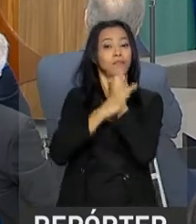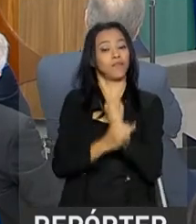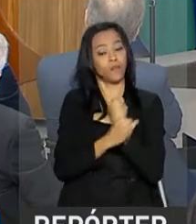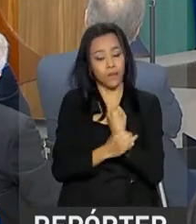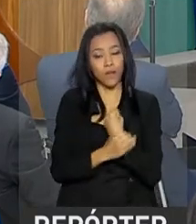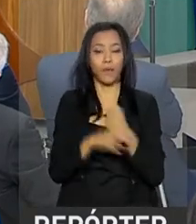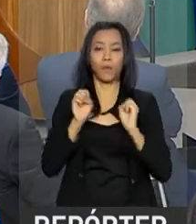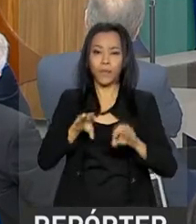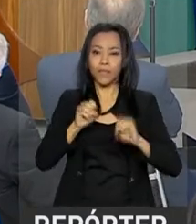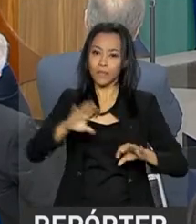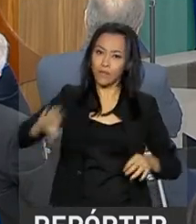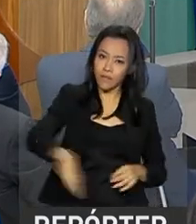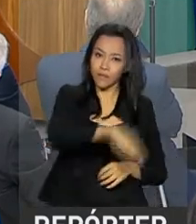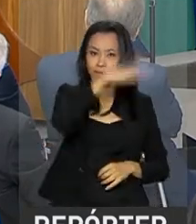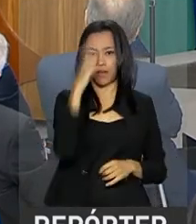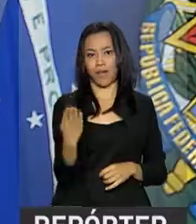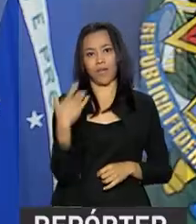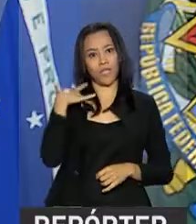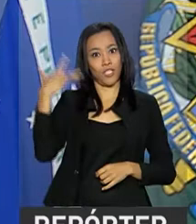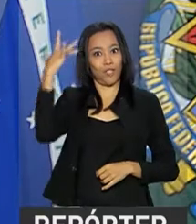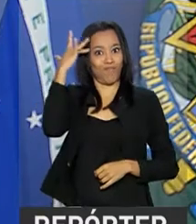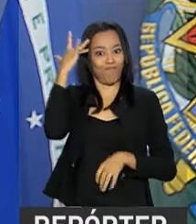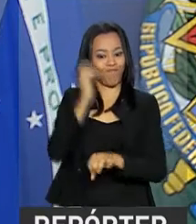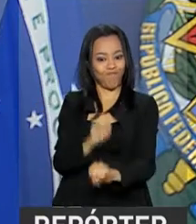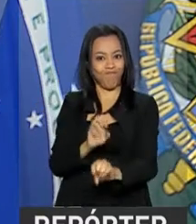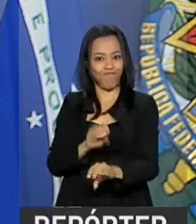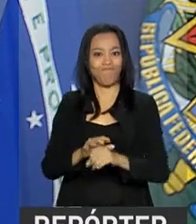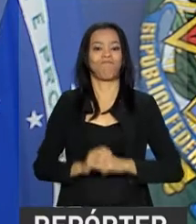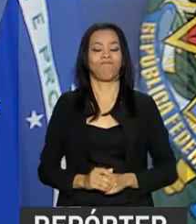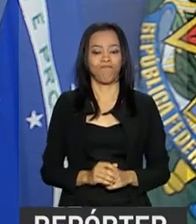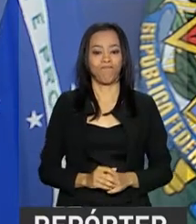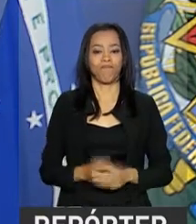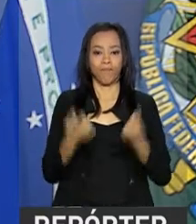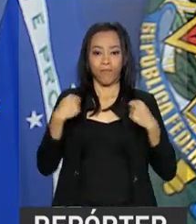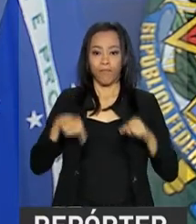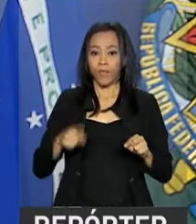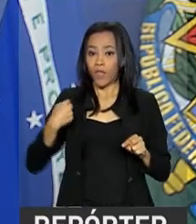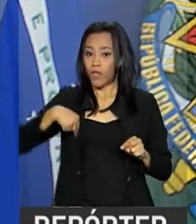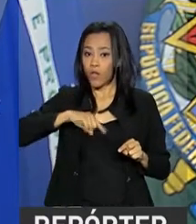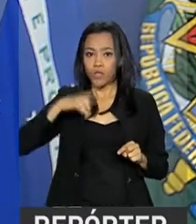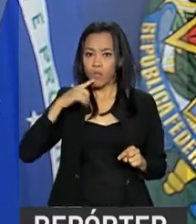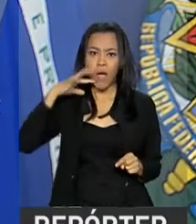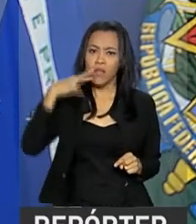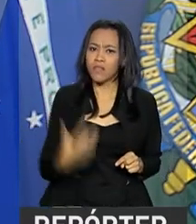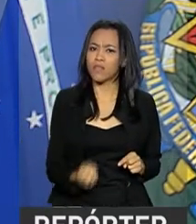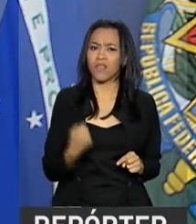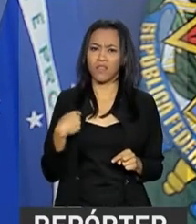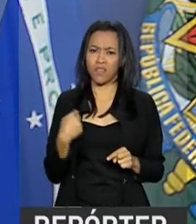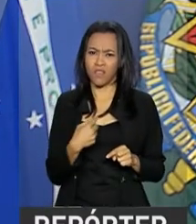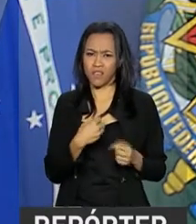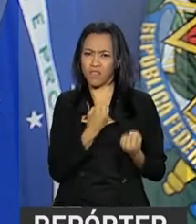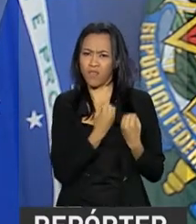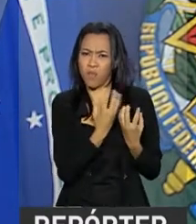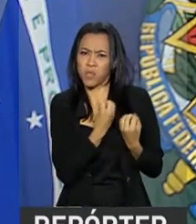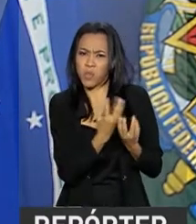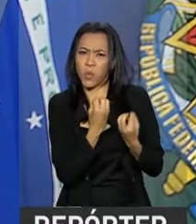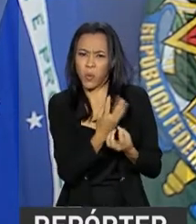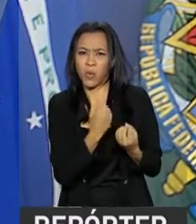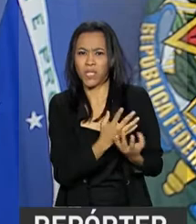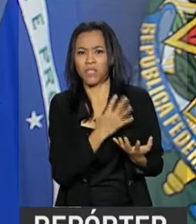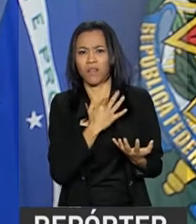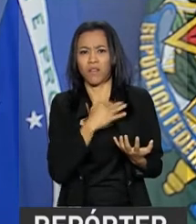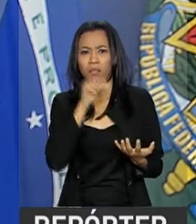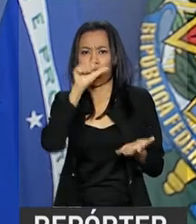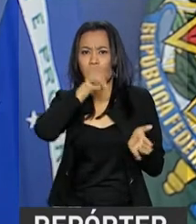ensino integral e de qualidade. Eu acho que não estamos aceitando mais os índices que persistem, na verdade, há muitos anos na